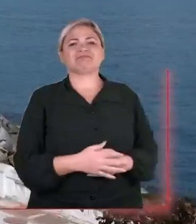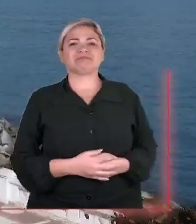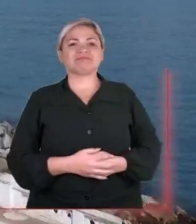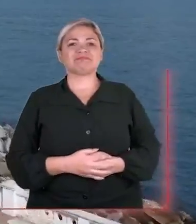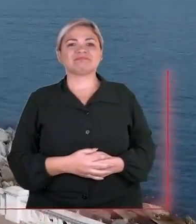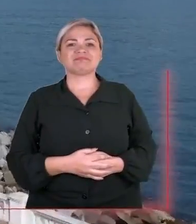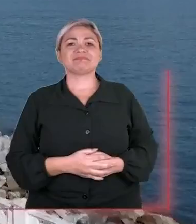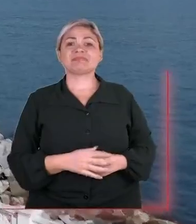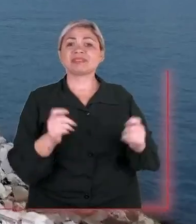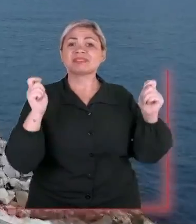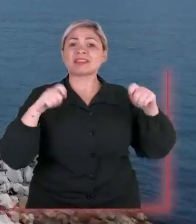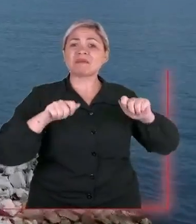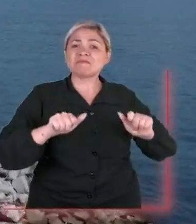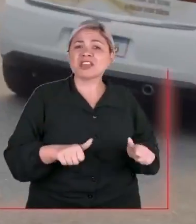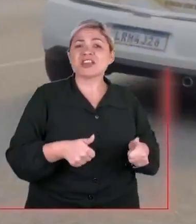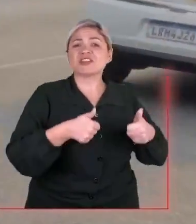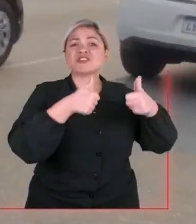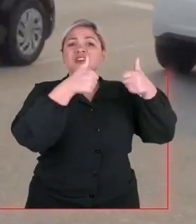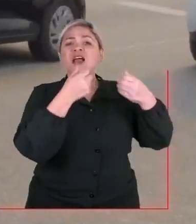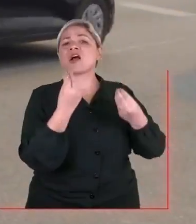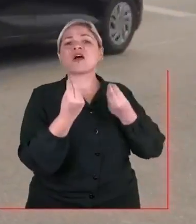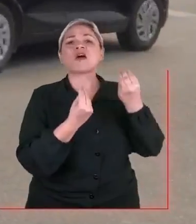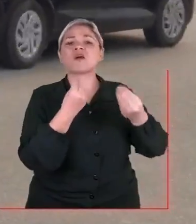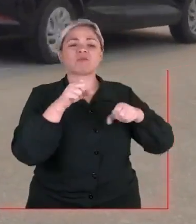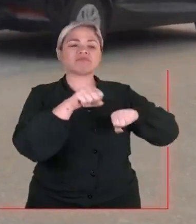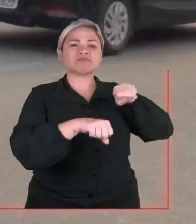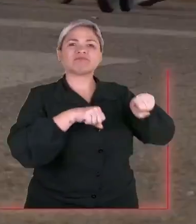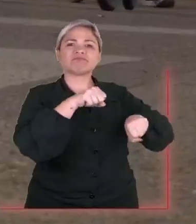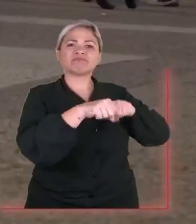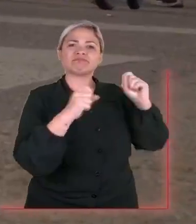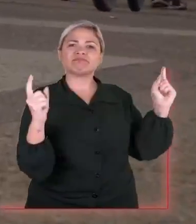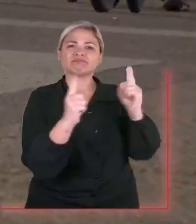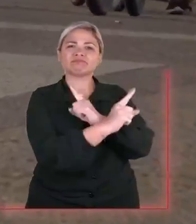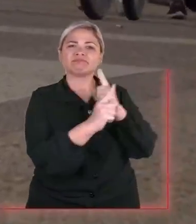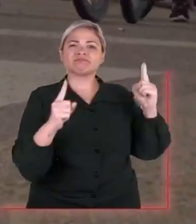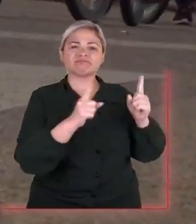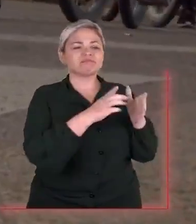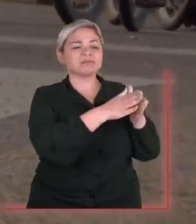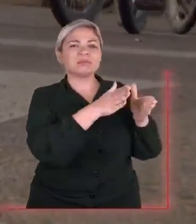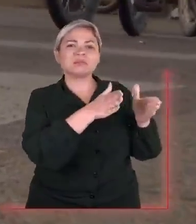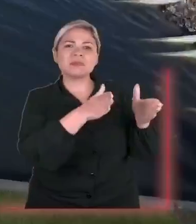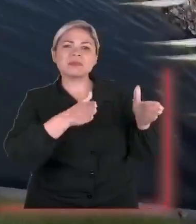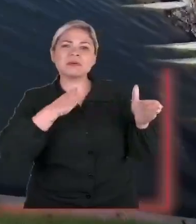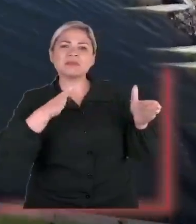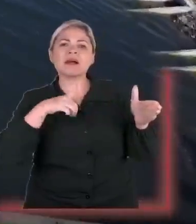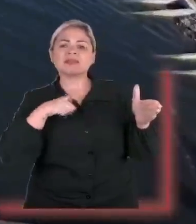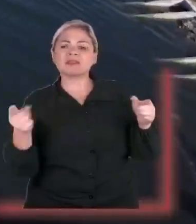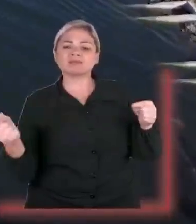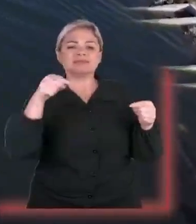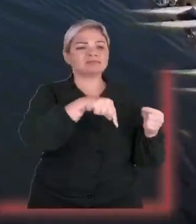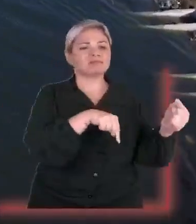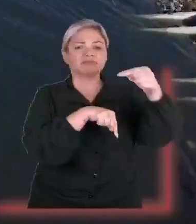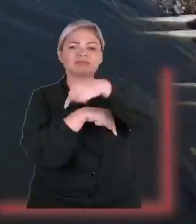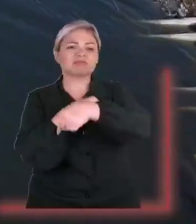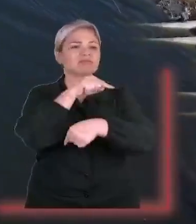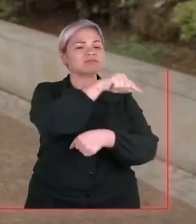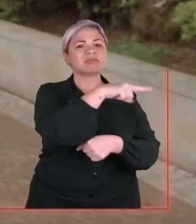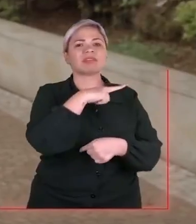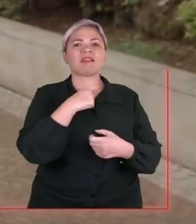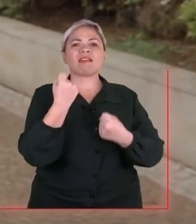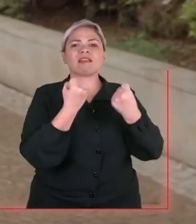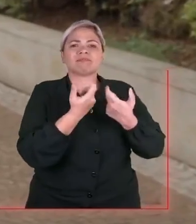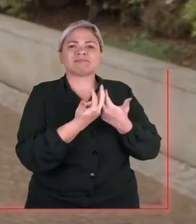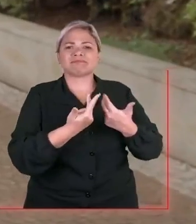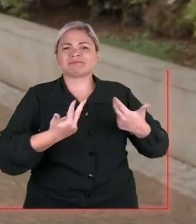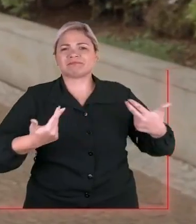Podemos melhorar e ampliar o sistema cicloviário com bicicletários e integração entre os vários tipos de transporte público.